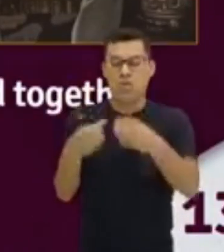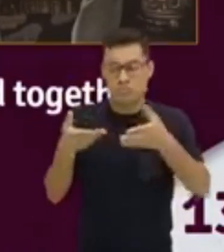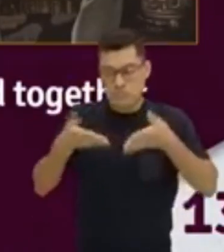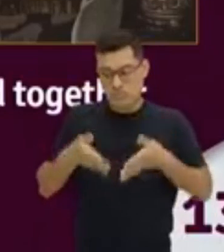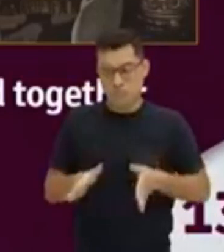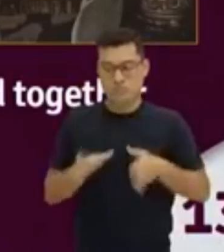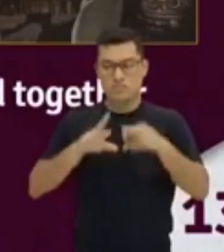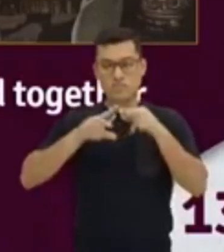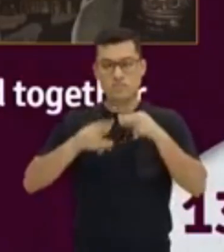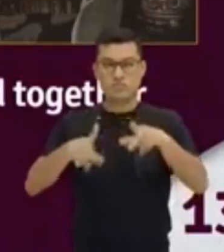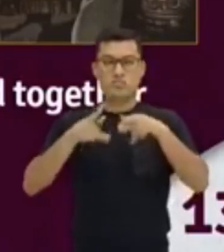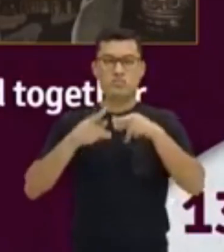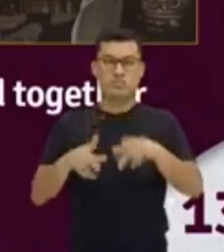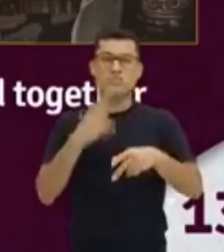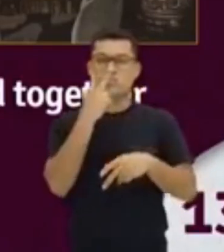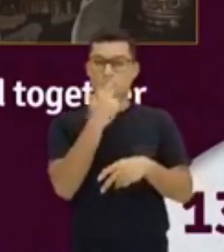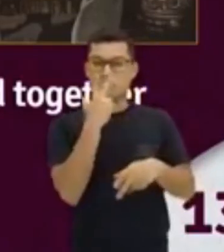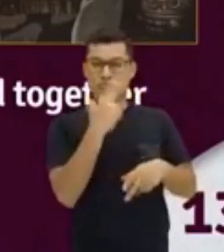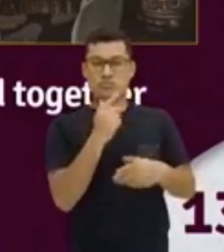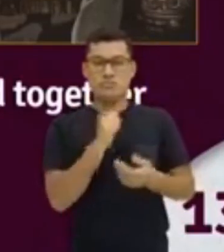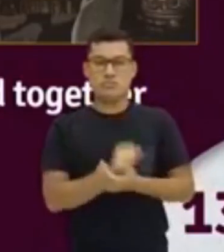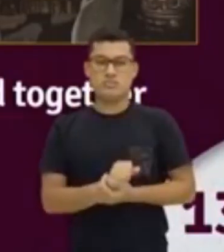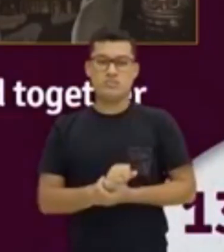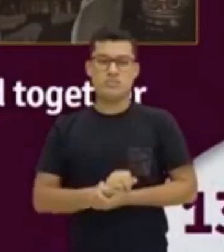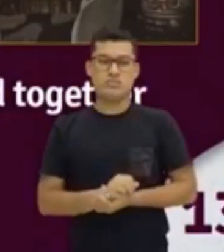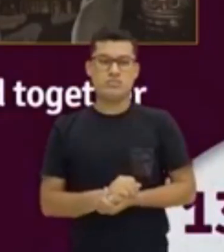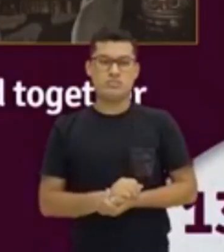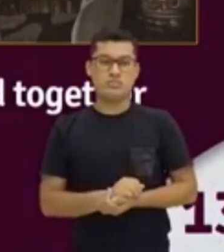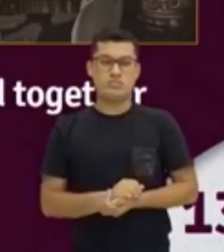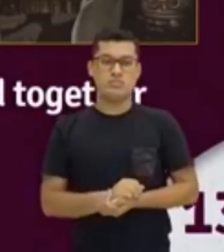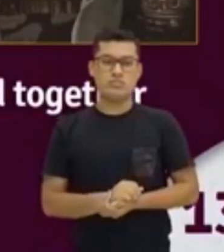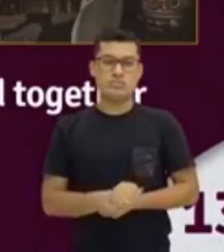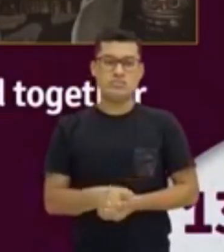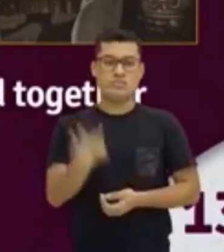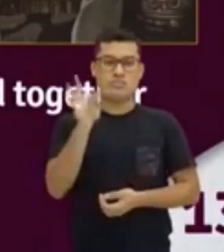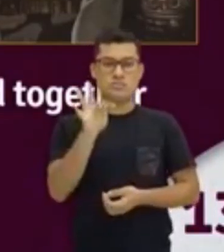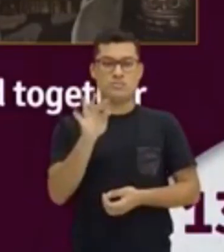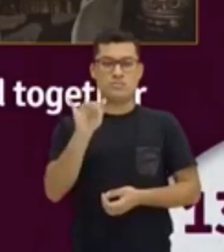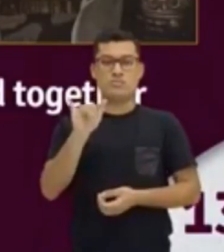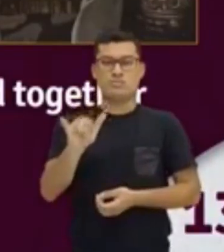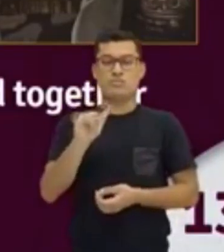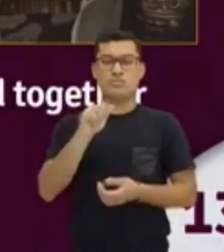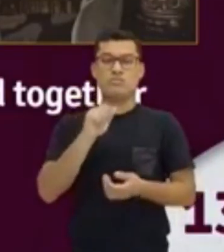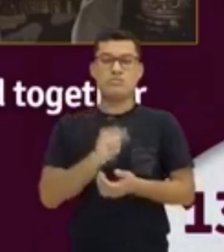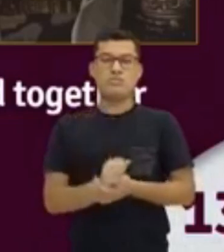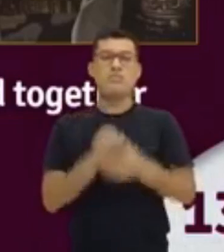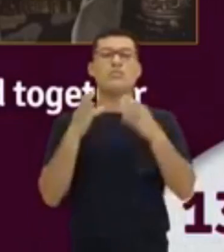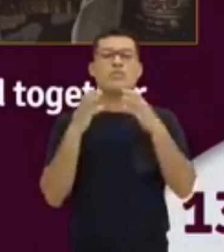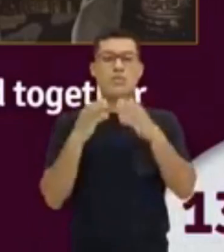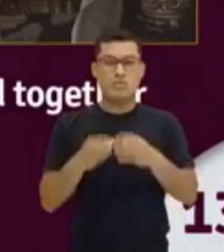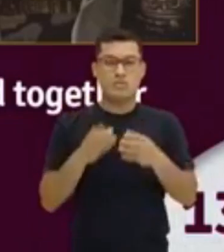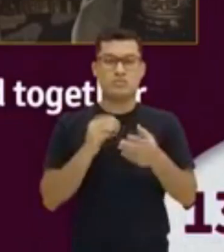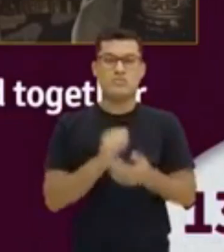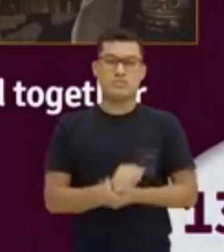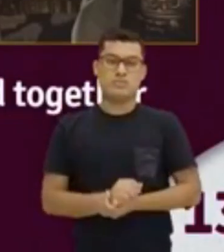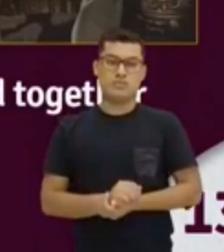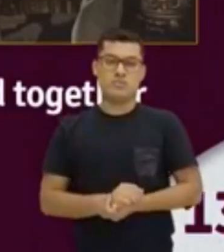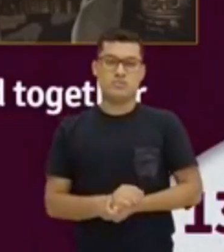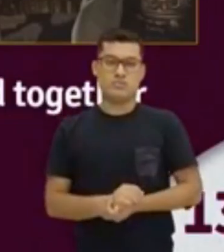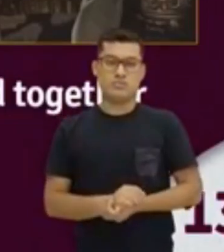transparente. Esse ti, só marco aqui para vocês fazerem depois mais tarde.